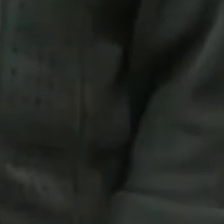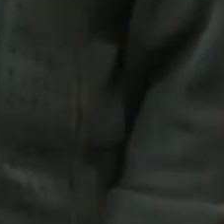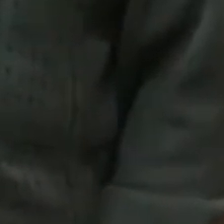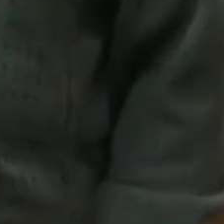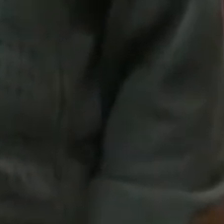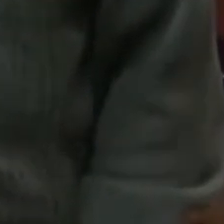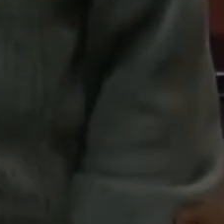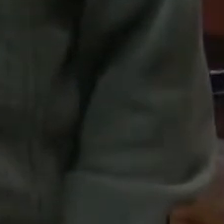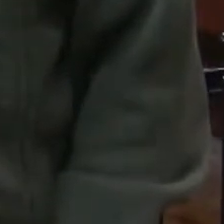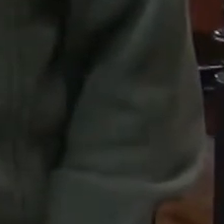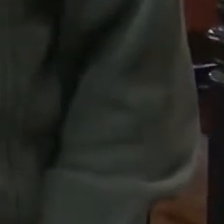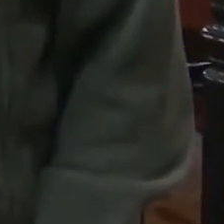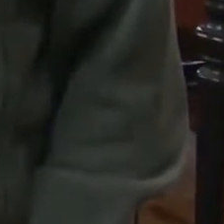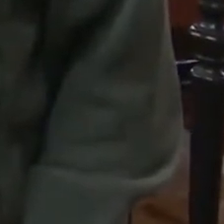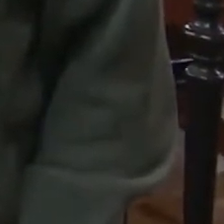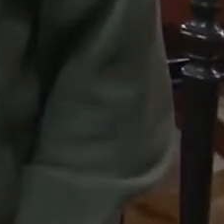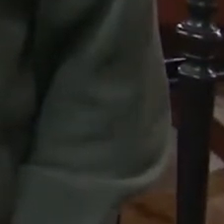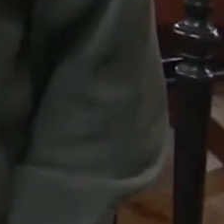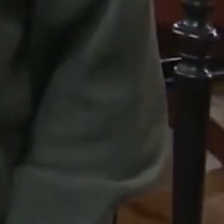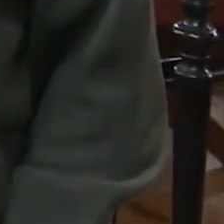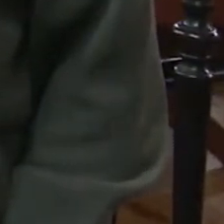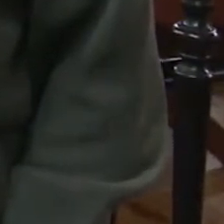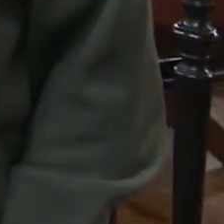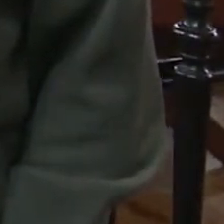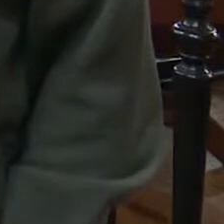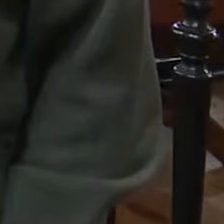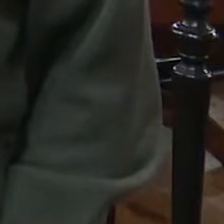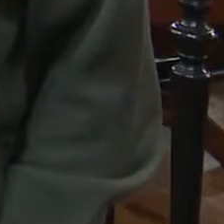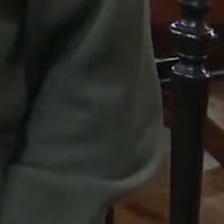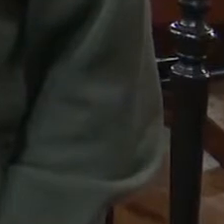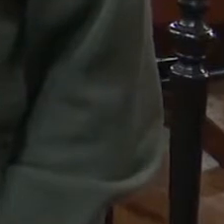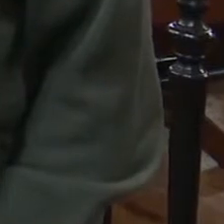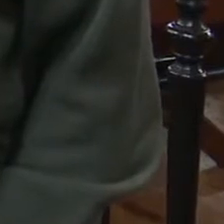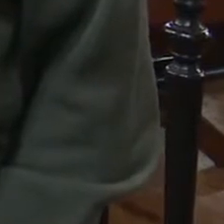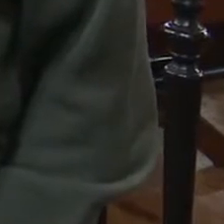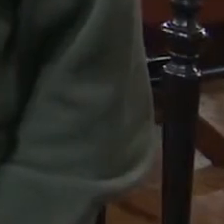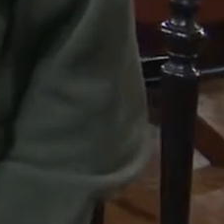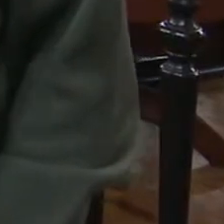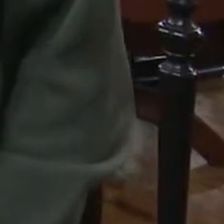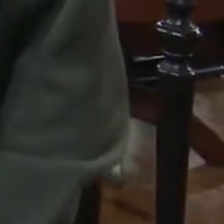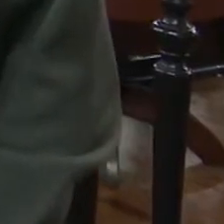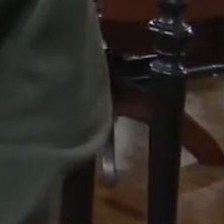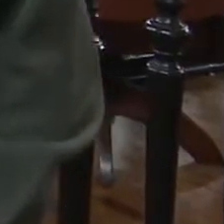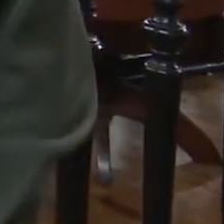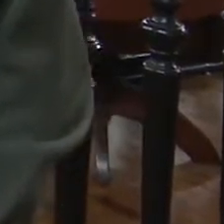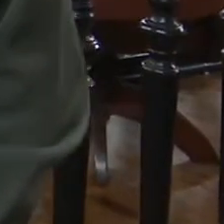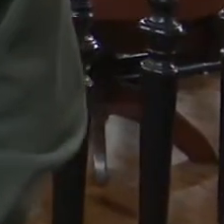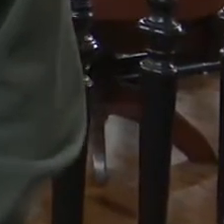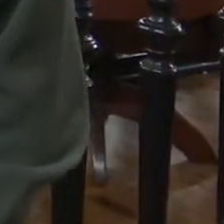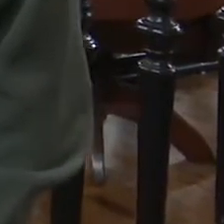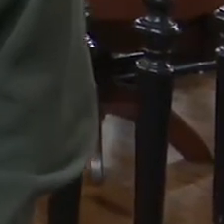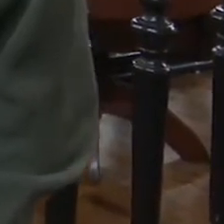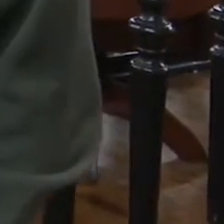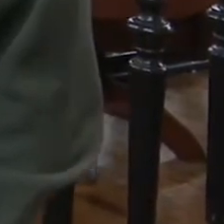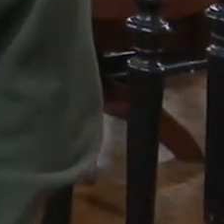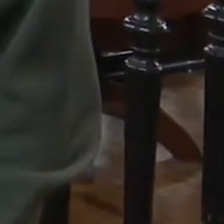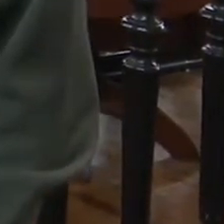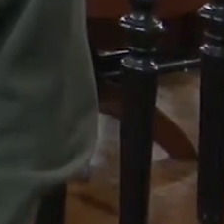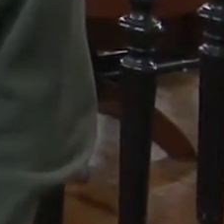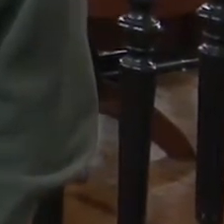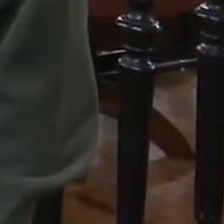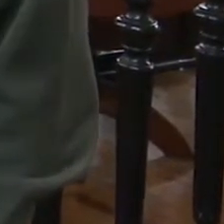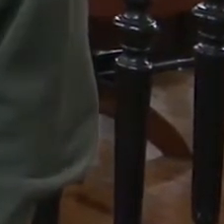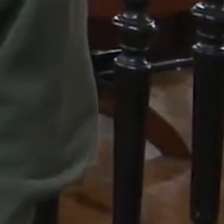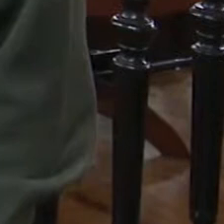pública que aconteceu nesta tarde sobre o transporte público. Vereador, boa noite. Boa noite, boa noite a todo e ao público.